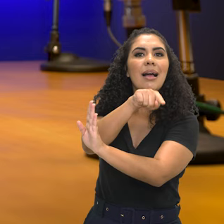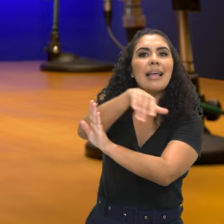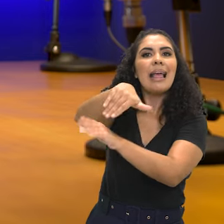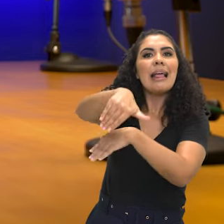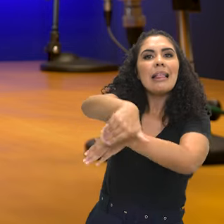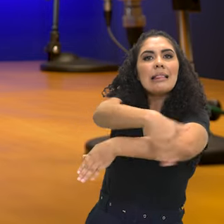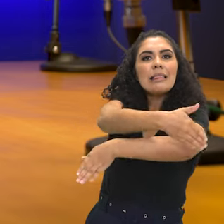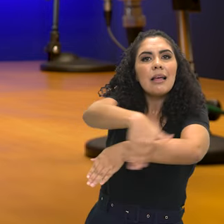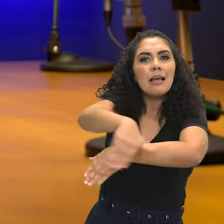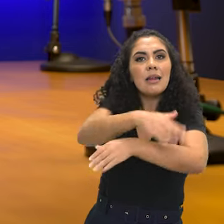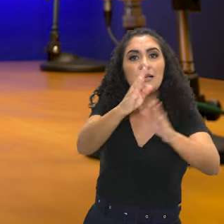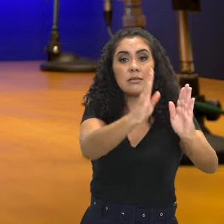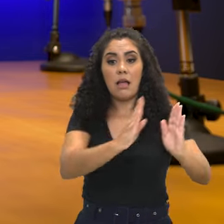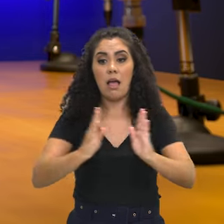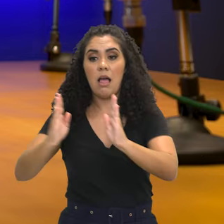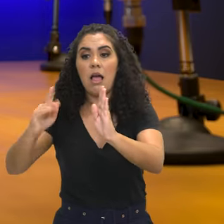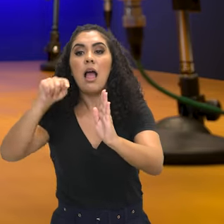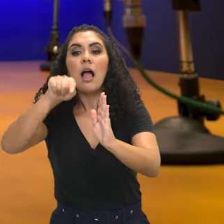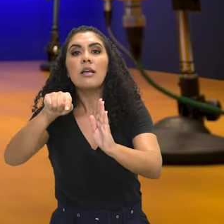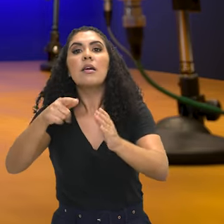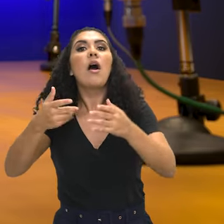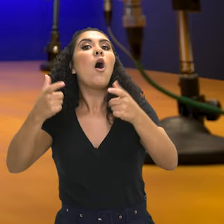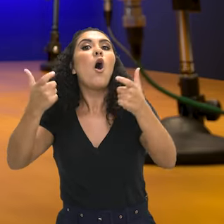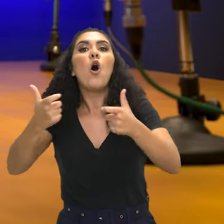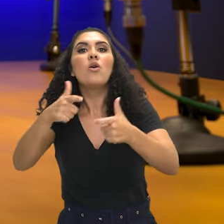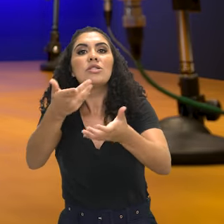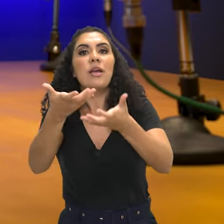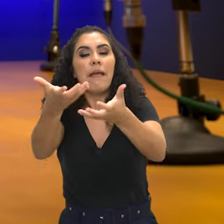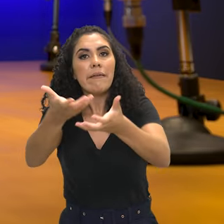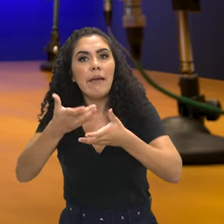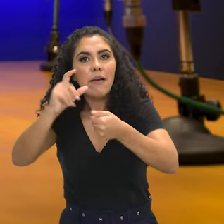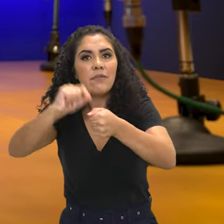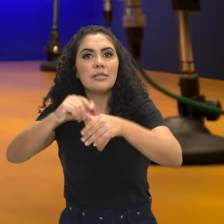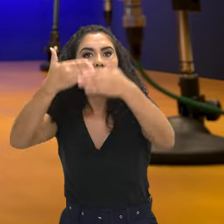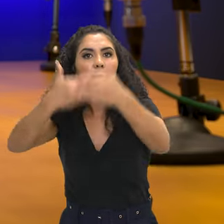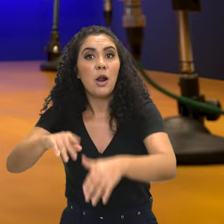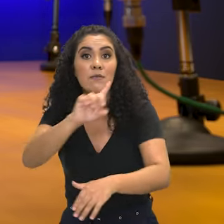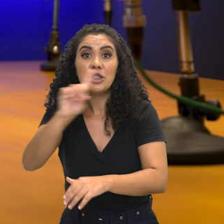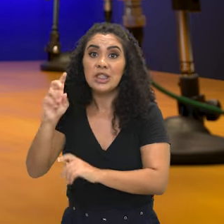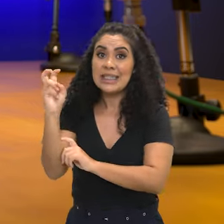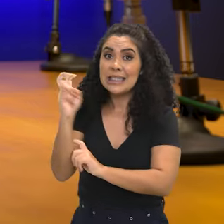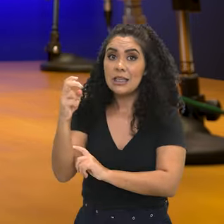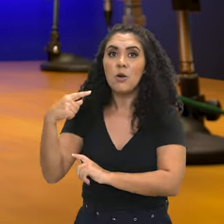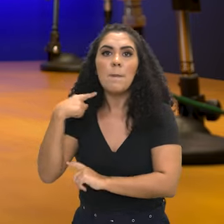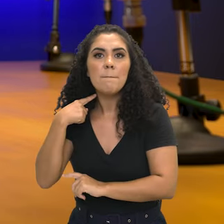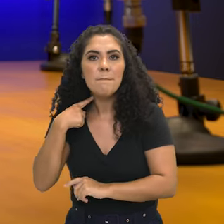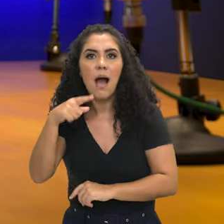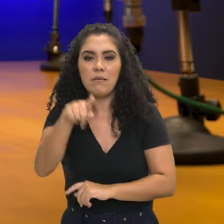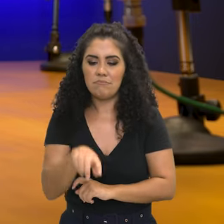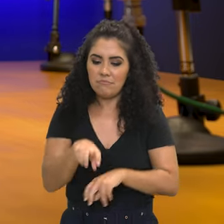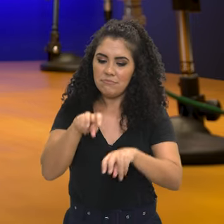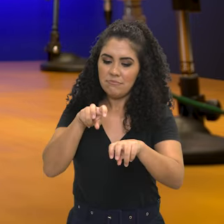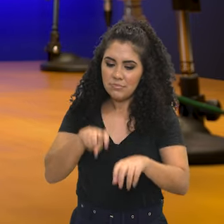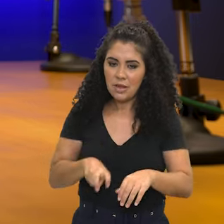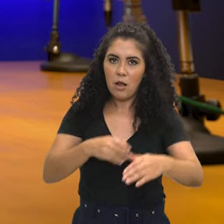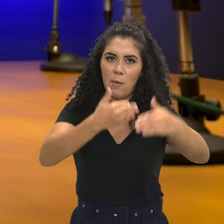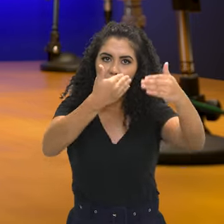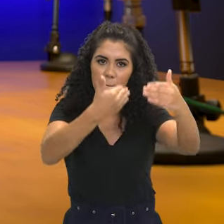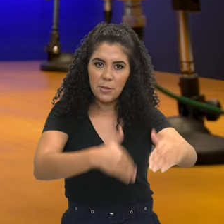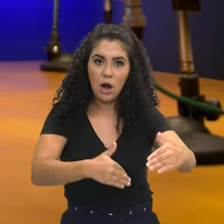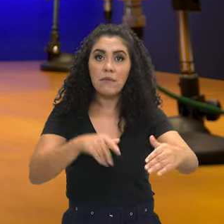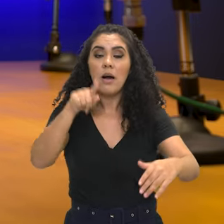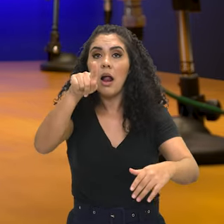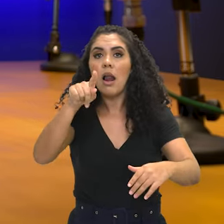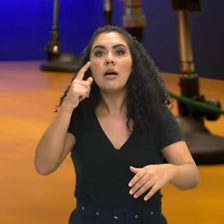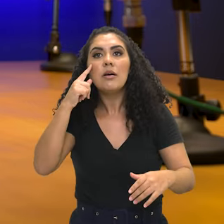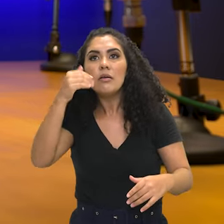endereço no começo, mas aqui você vai selecionar a cidade onde você estará no dia 5 de maio, sentado numa cadeira,